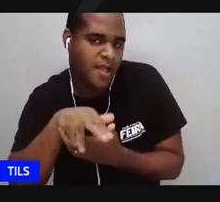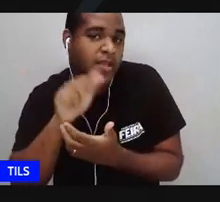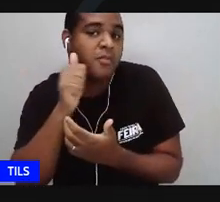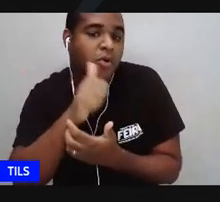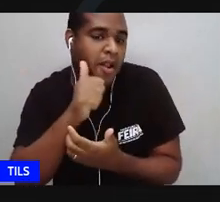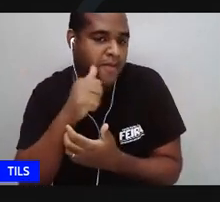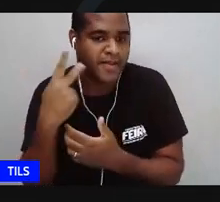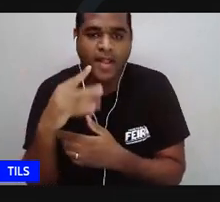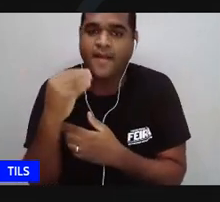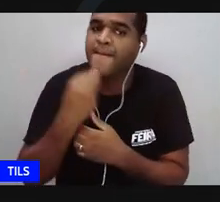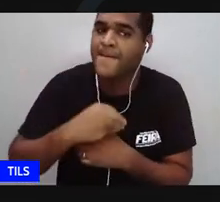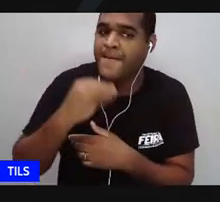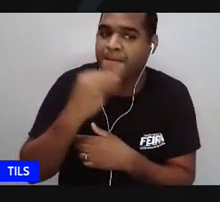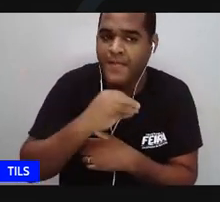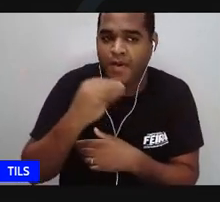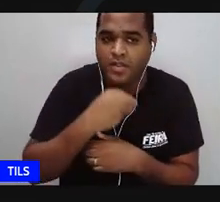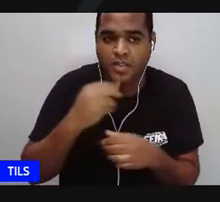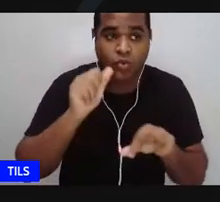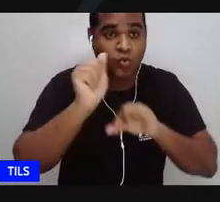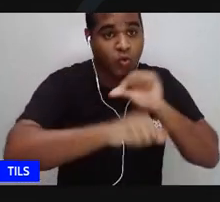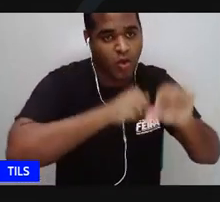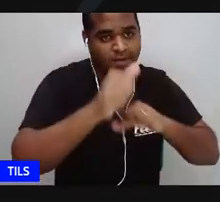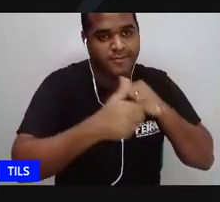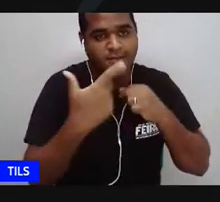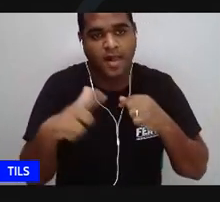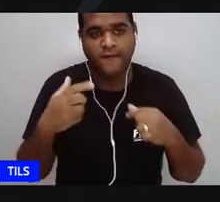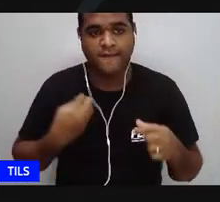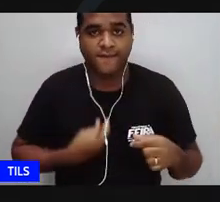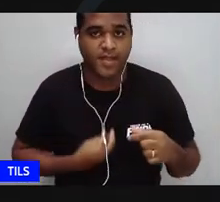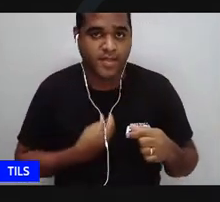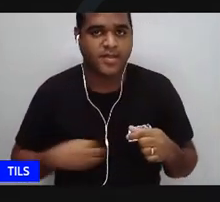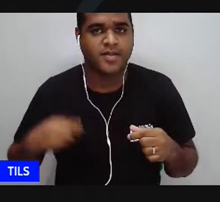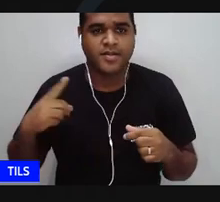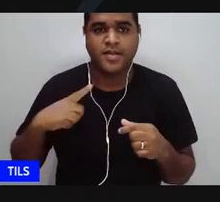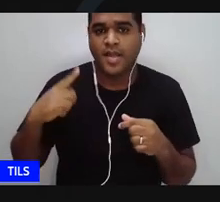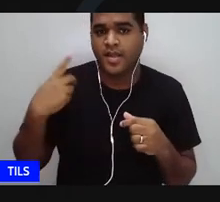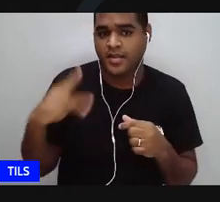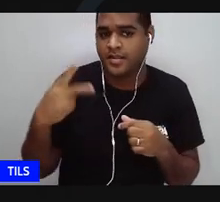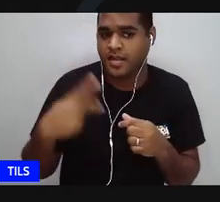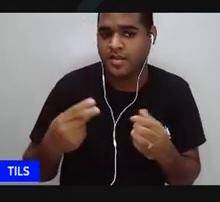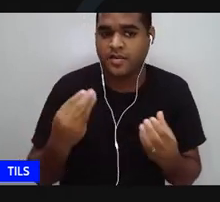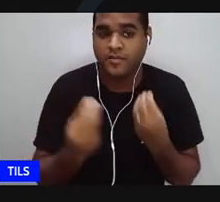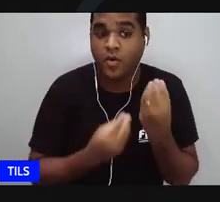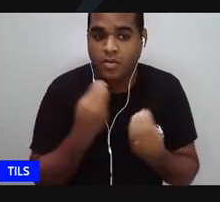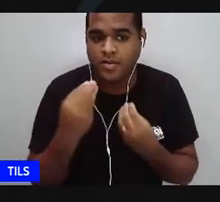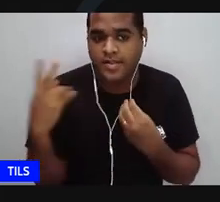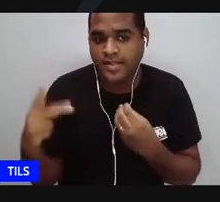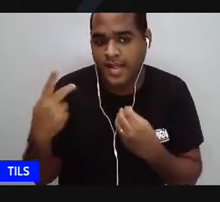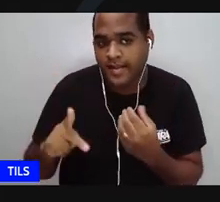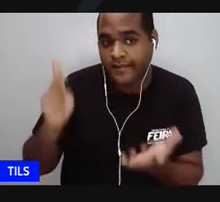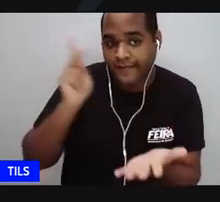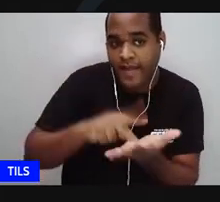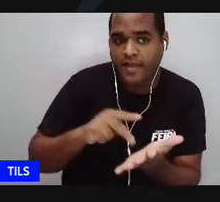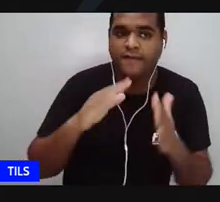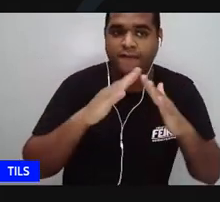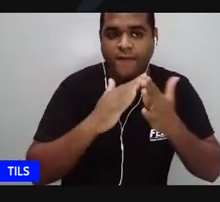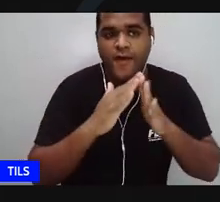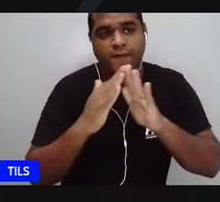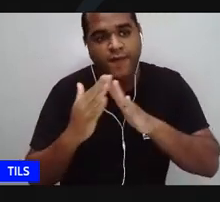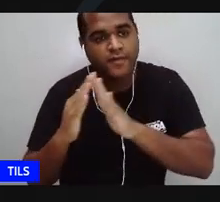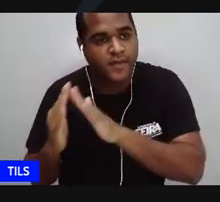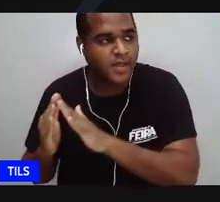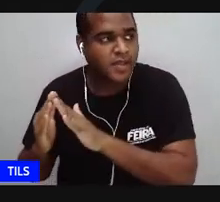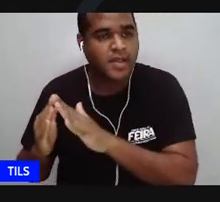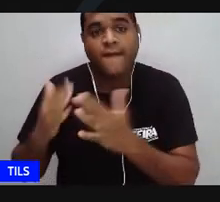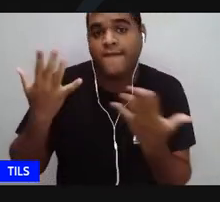oportunidade de mudar a vida dela definitivamente porque ela vai sair da favela no lugar